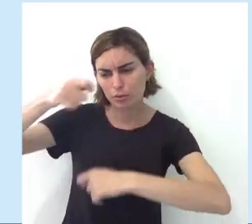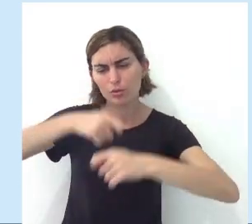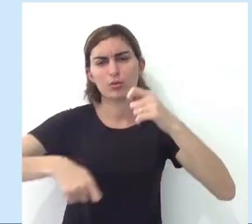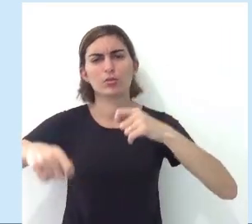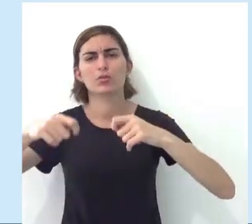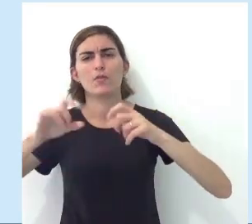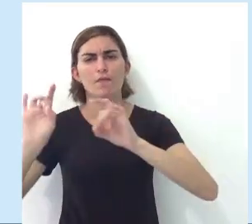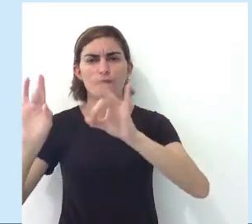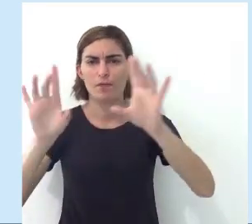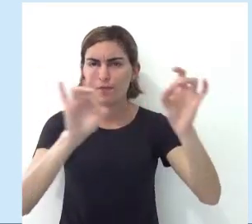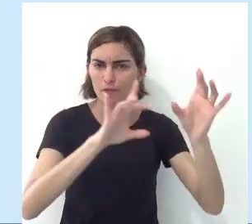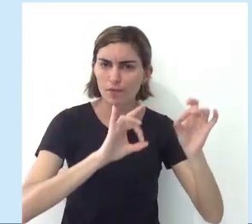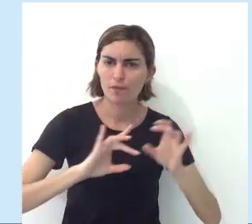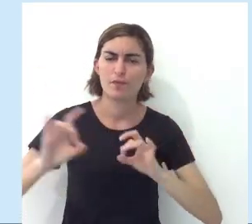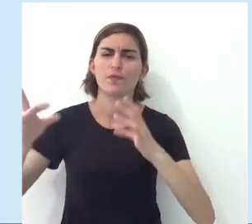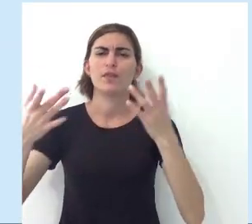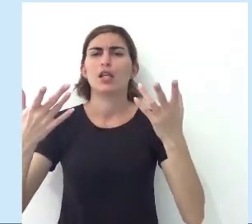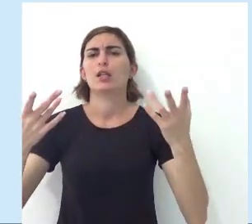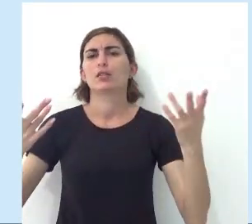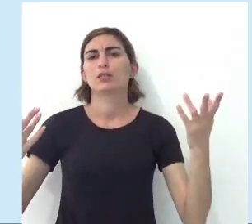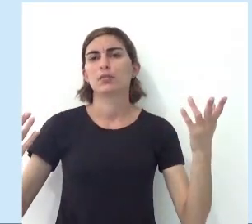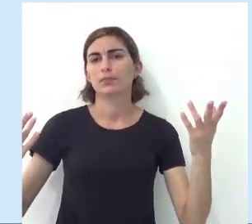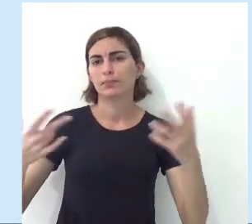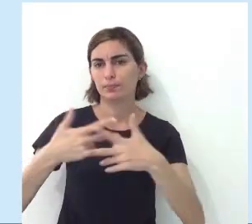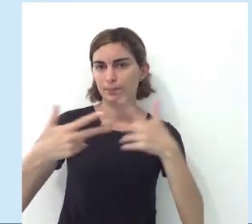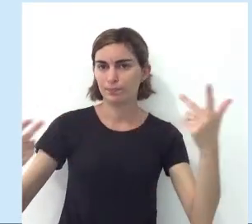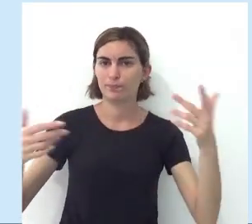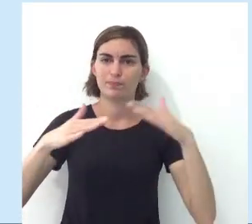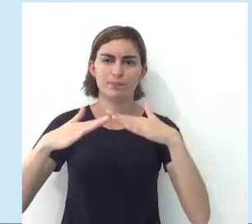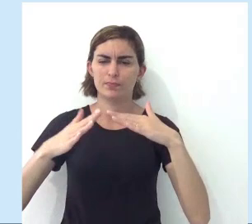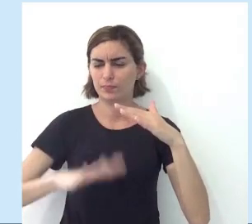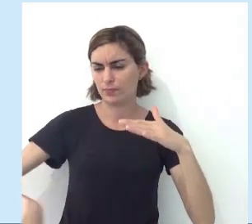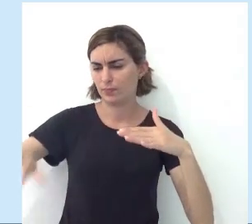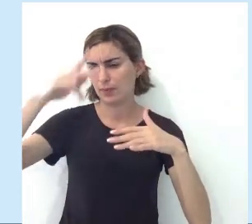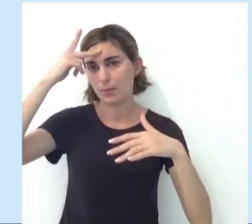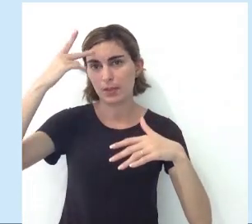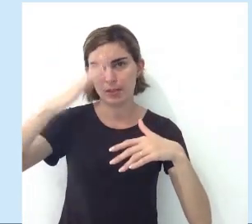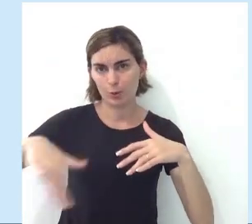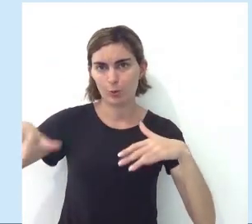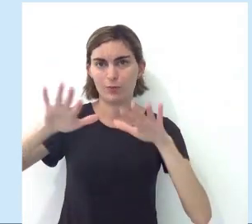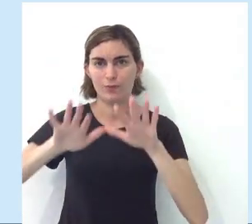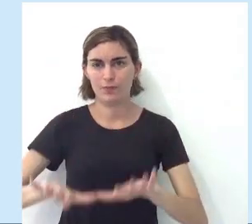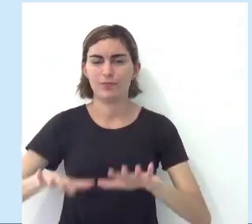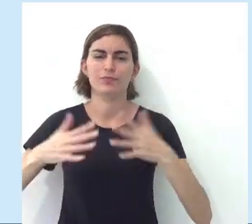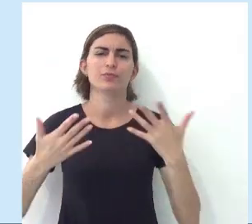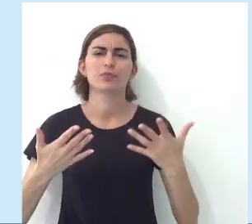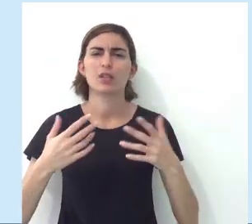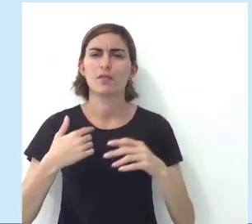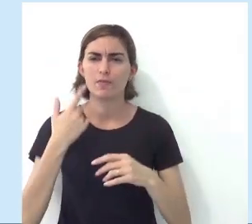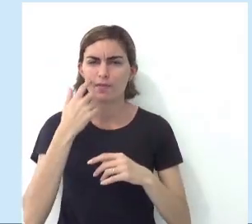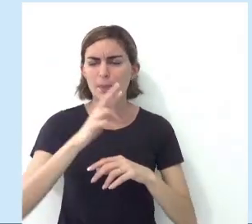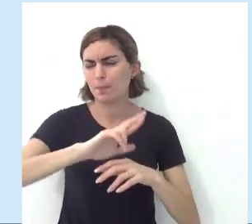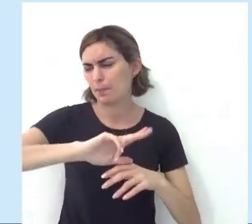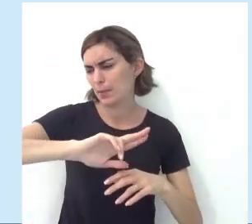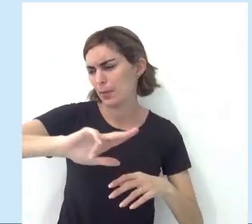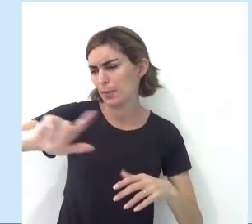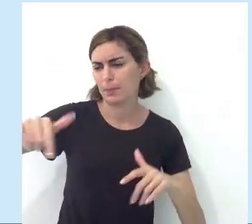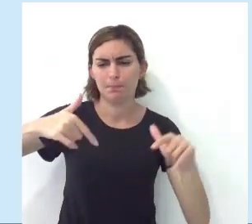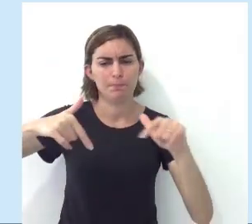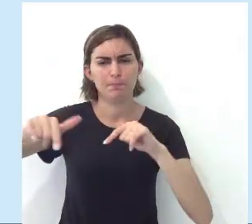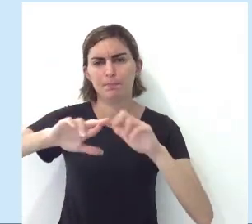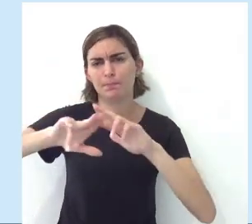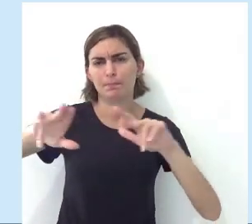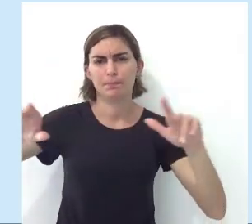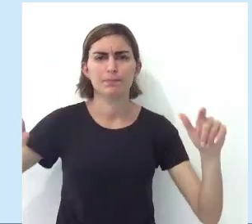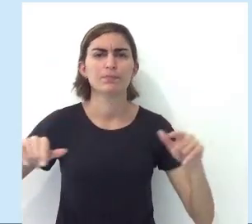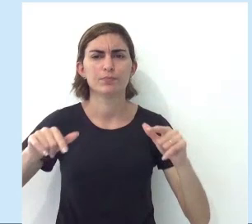administra, até o que vende a questão da estadia pra pessoa, então, você vai ver que uma série